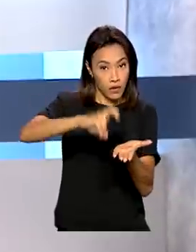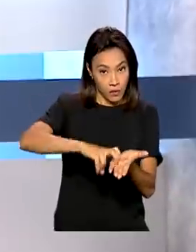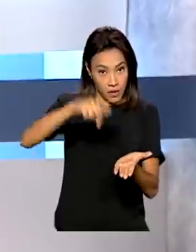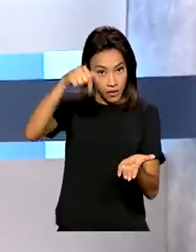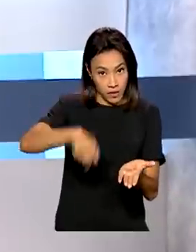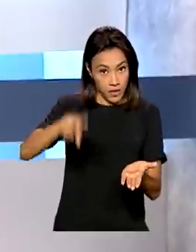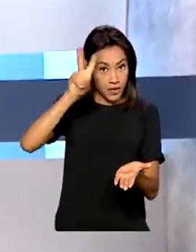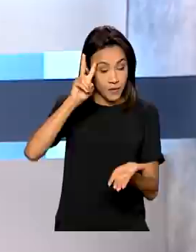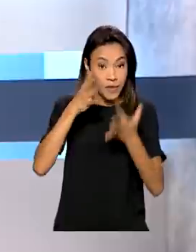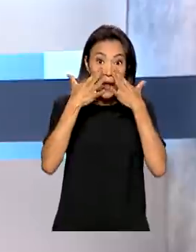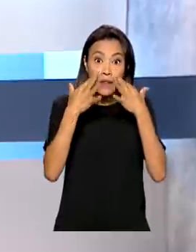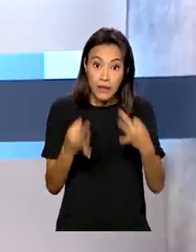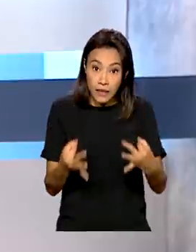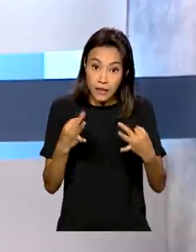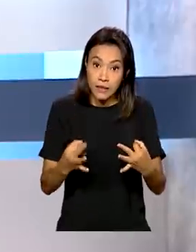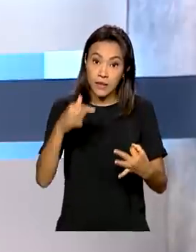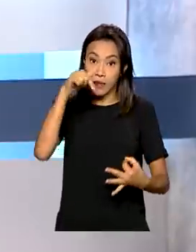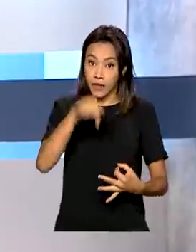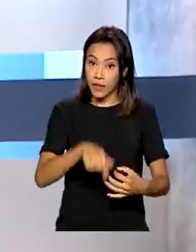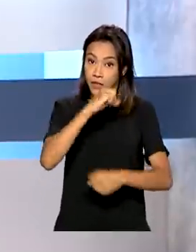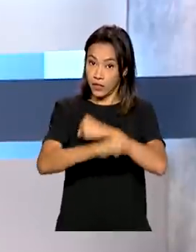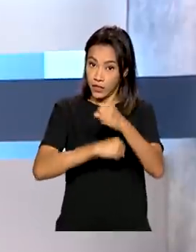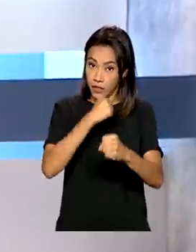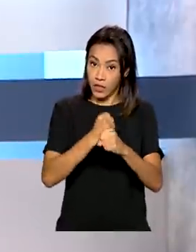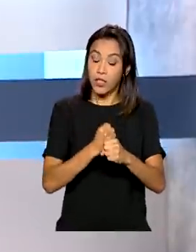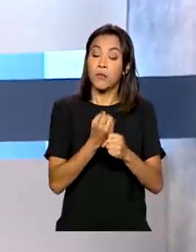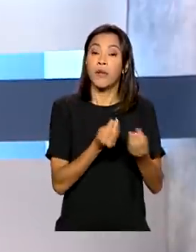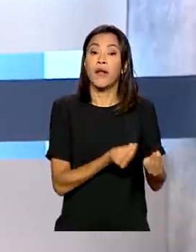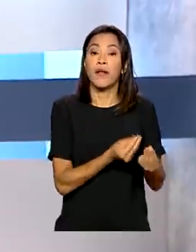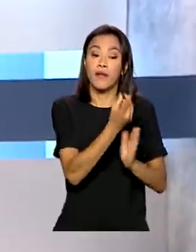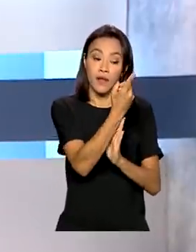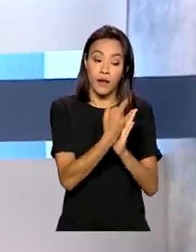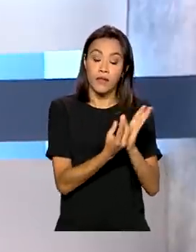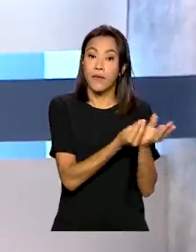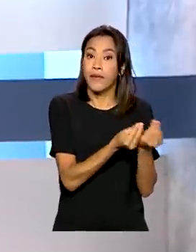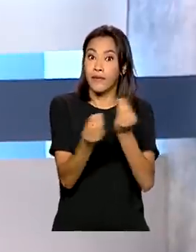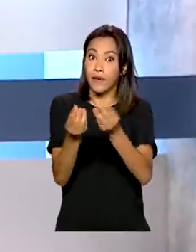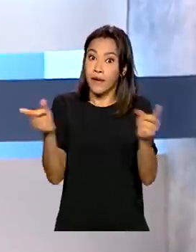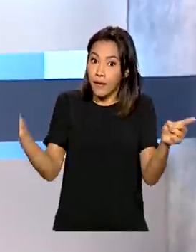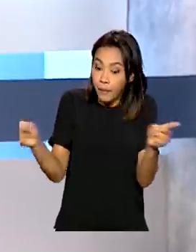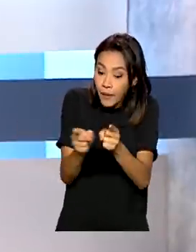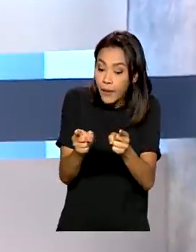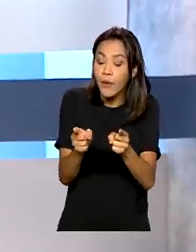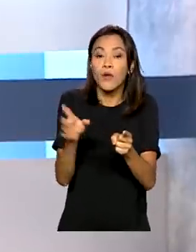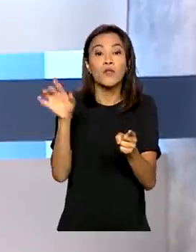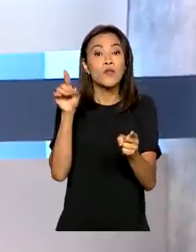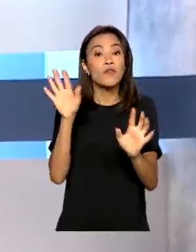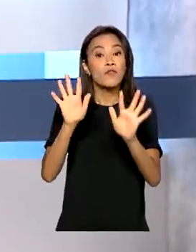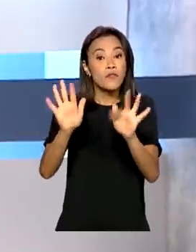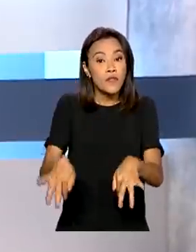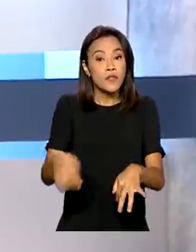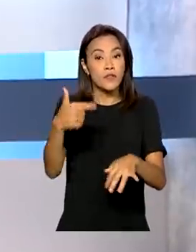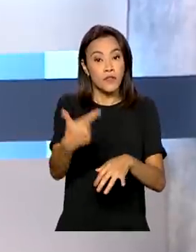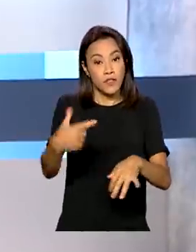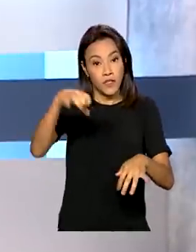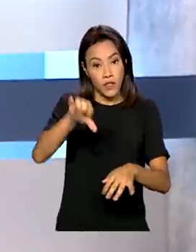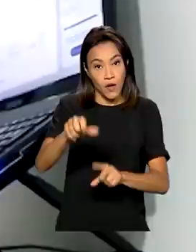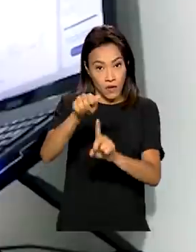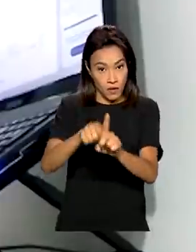E é bom ficar atento. Este ano, o prazo para a entrega do documento é mais curto. Termina dia 29 de abril.